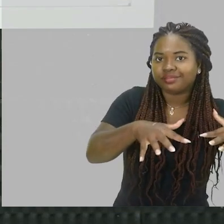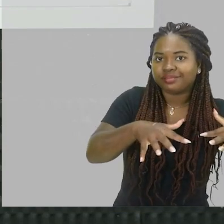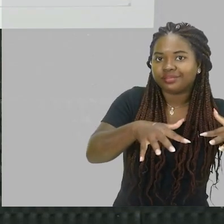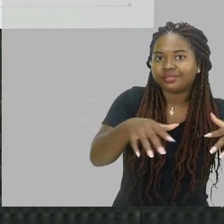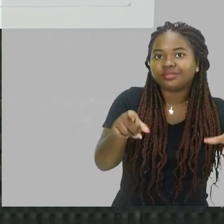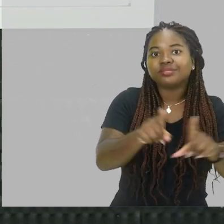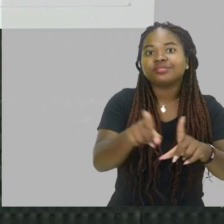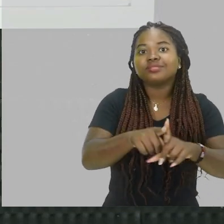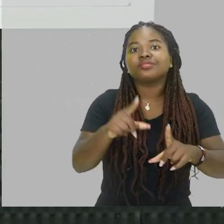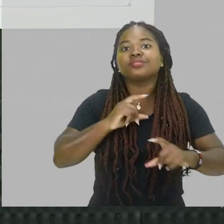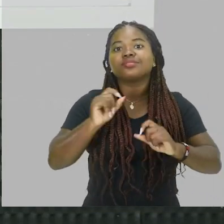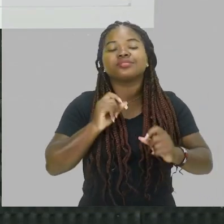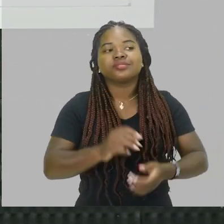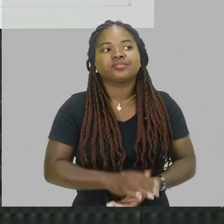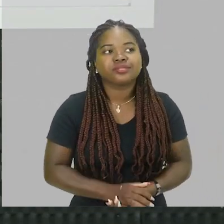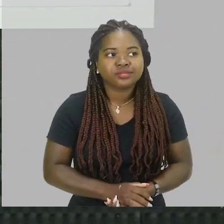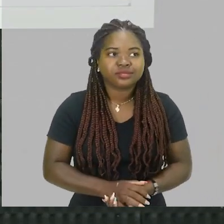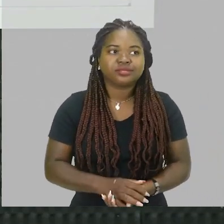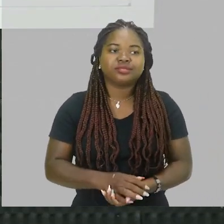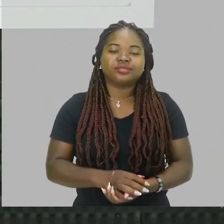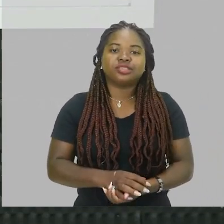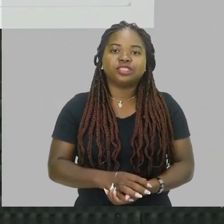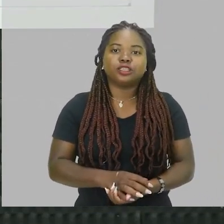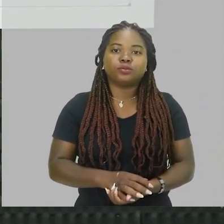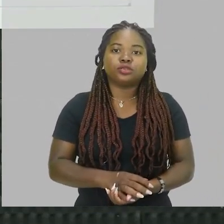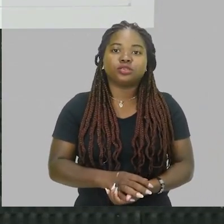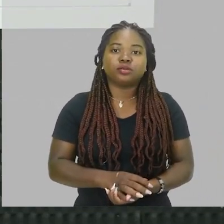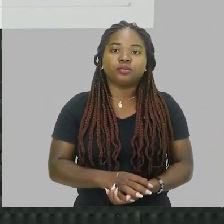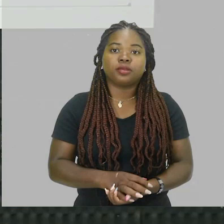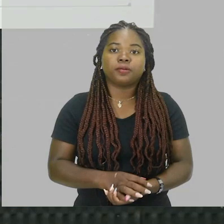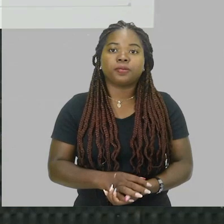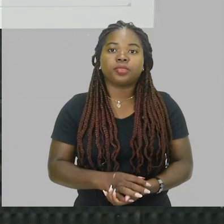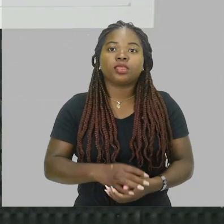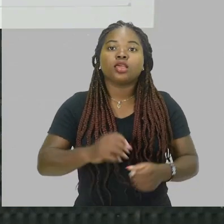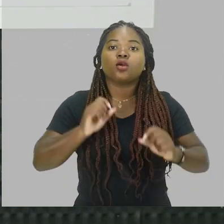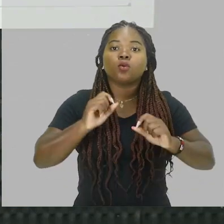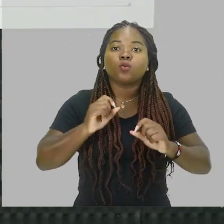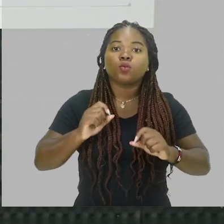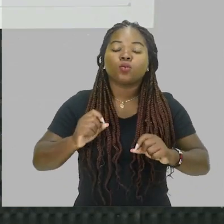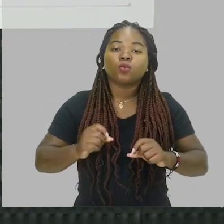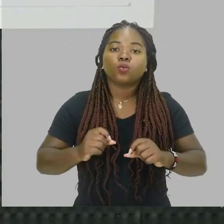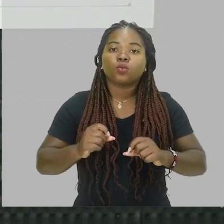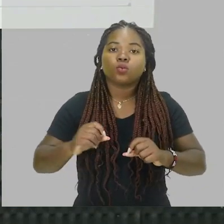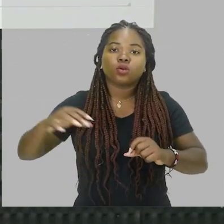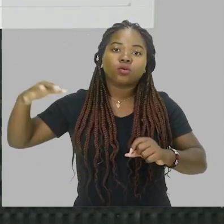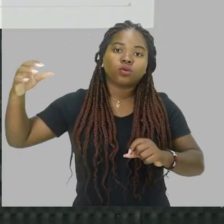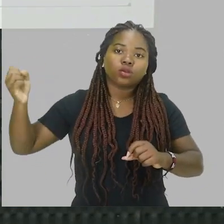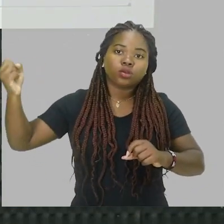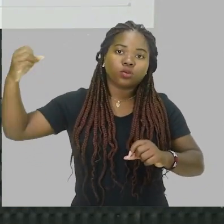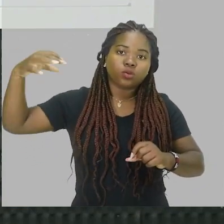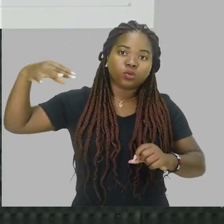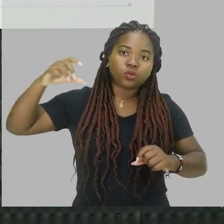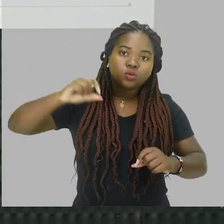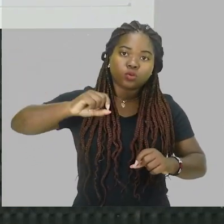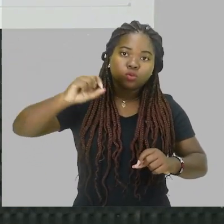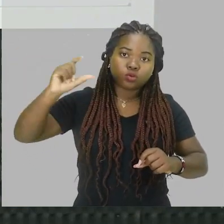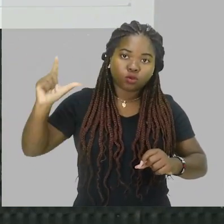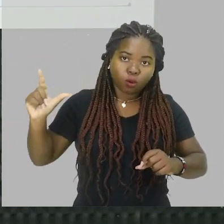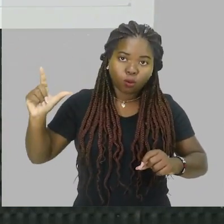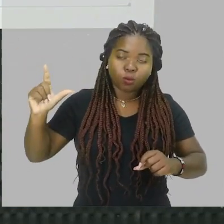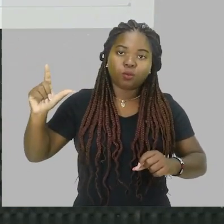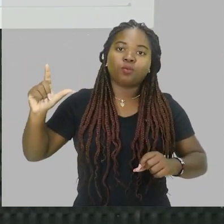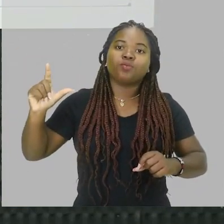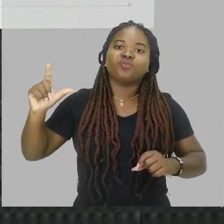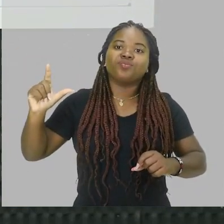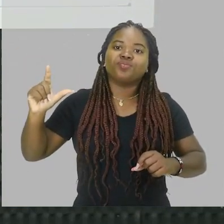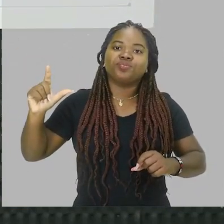ó, os raios solares que possivelmente possam cruzar, não é? Aqui